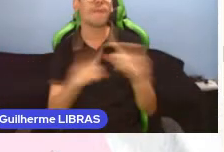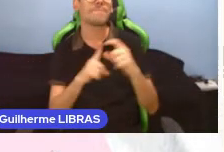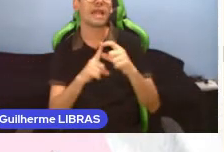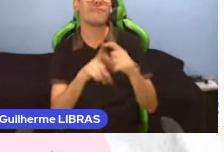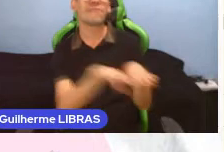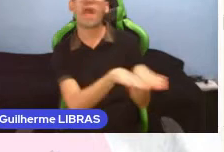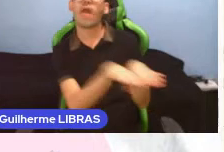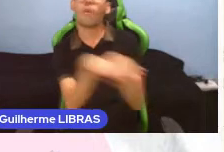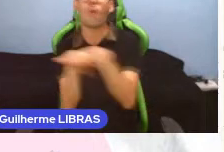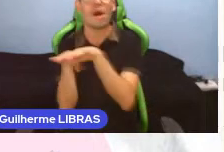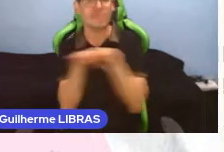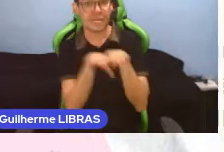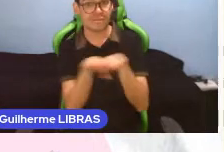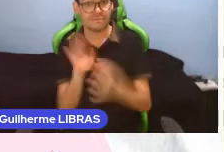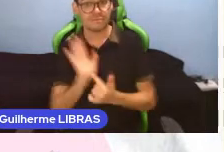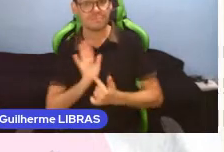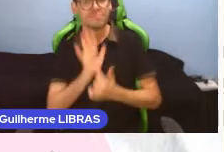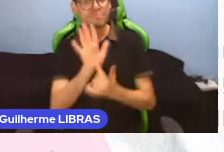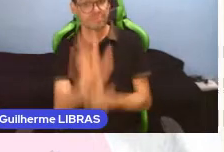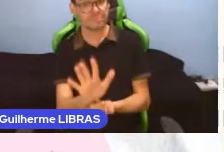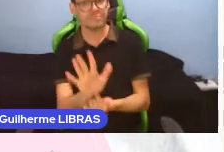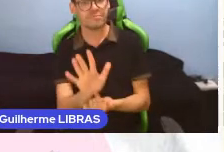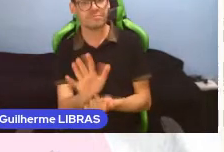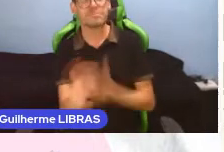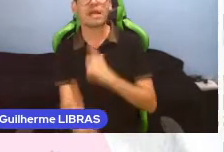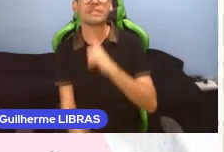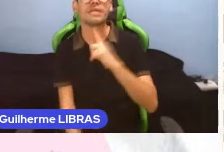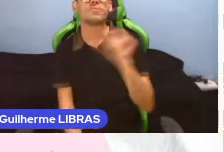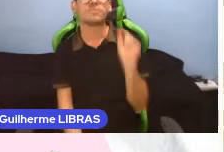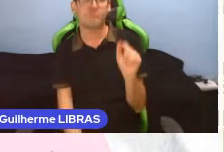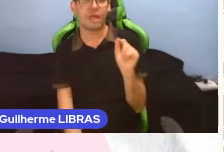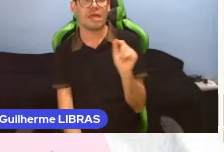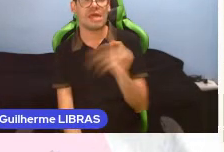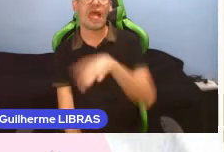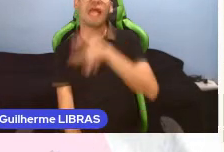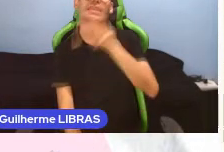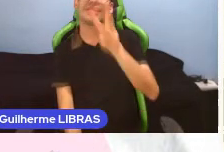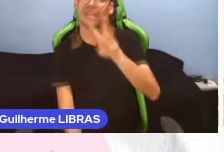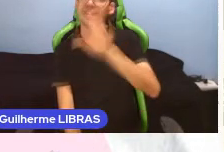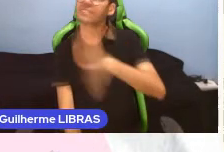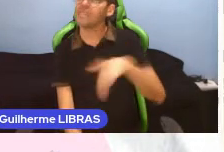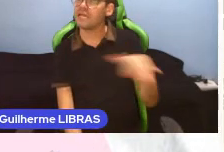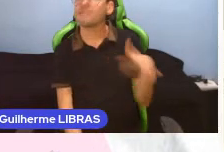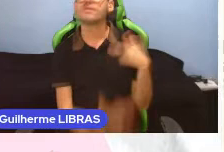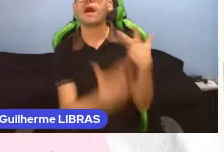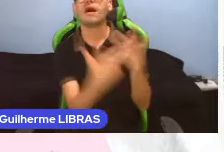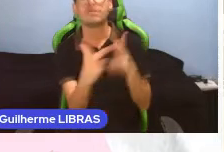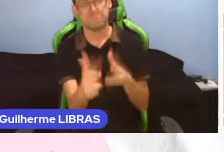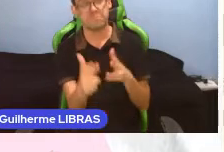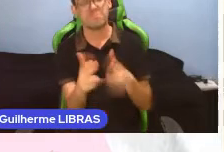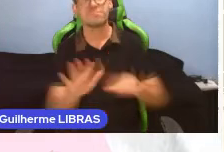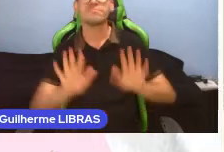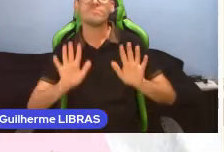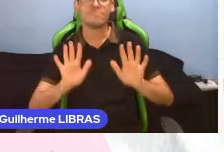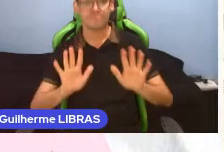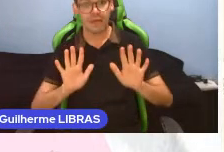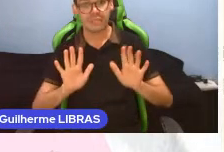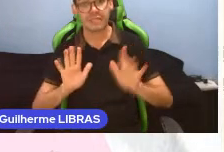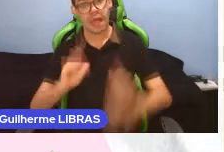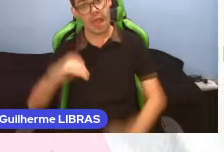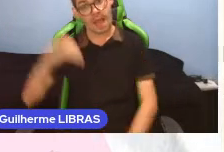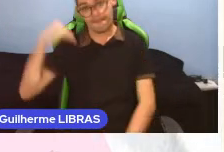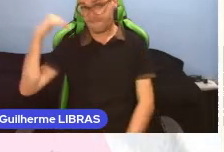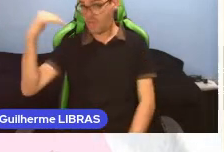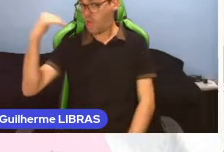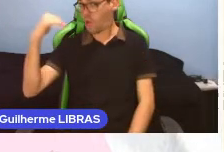Ao centro, no outro quadro, vemos as três crianças da mesma situação. Porém, a maior já não está em